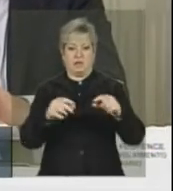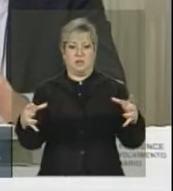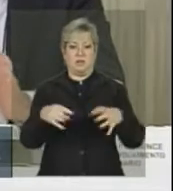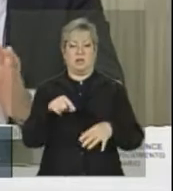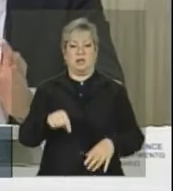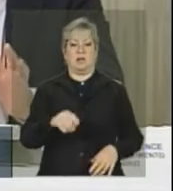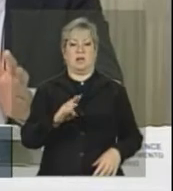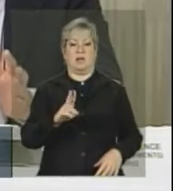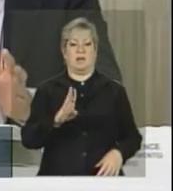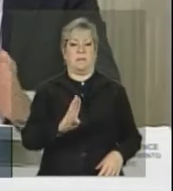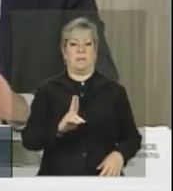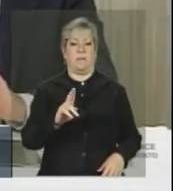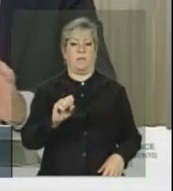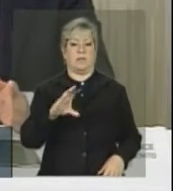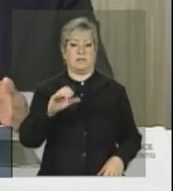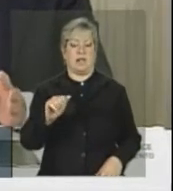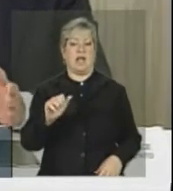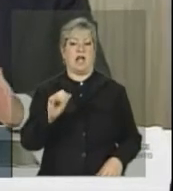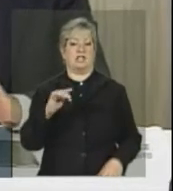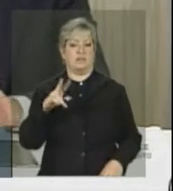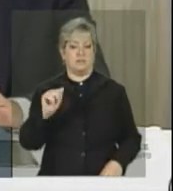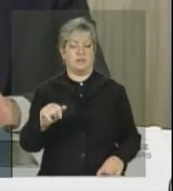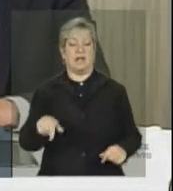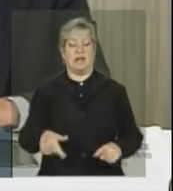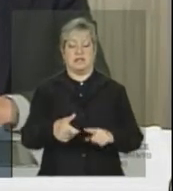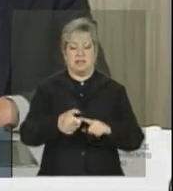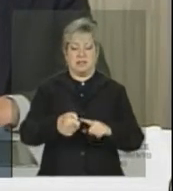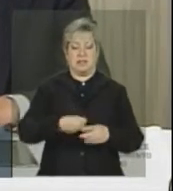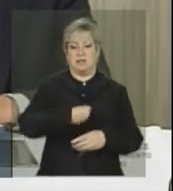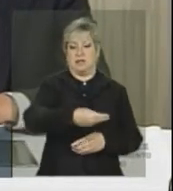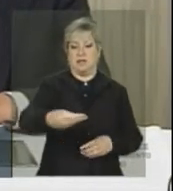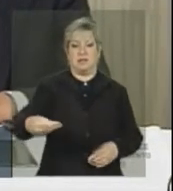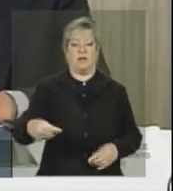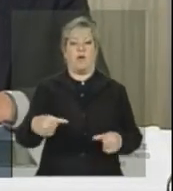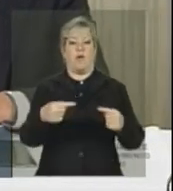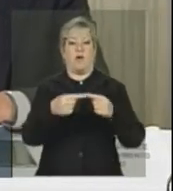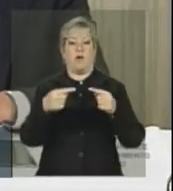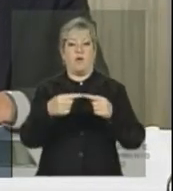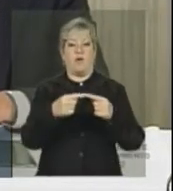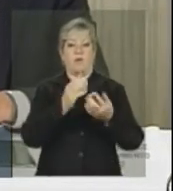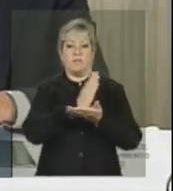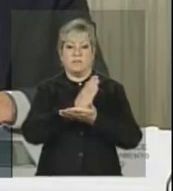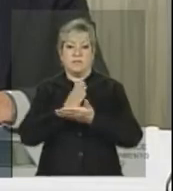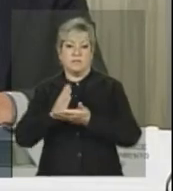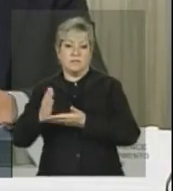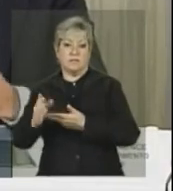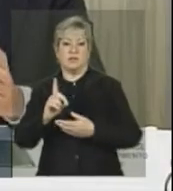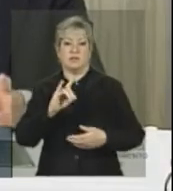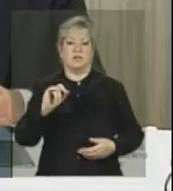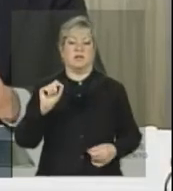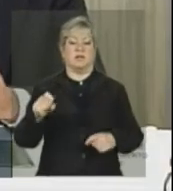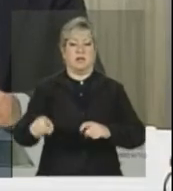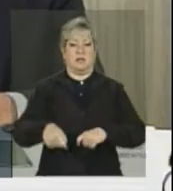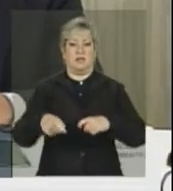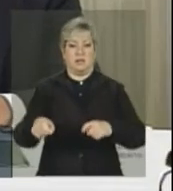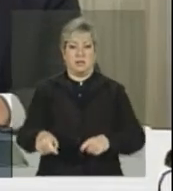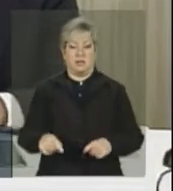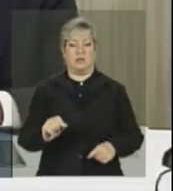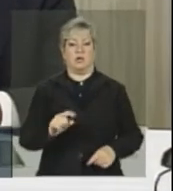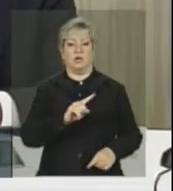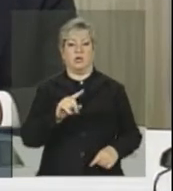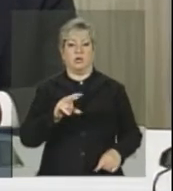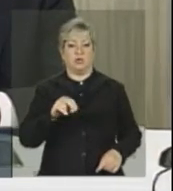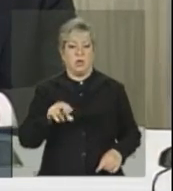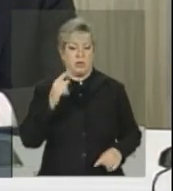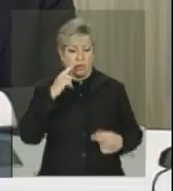Busca Ativa, e as sementes serão distribuídas de acordo com o calendário agrícola, que é decorrente do zoneamento e